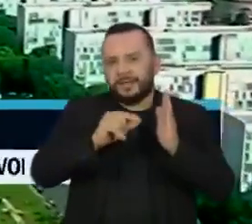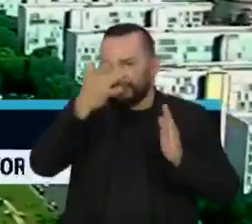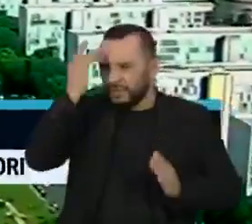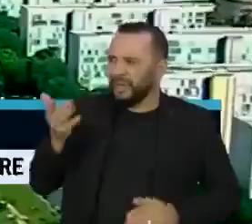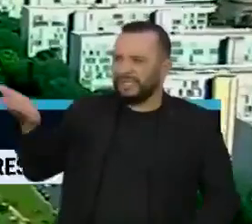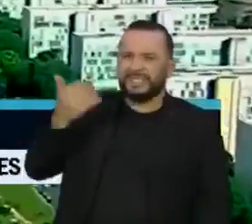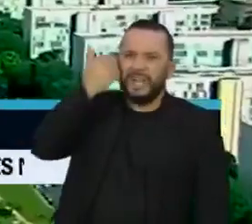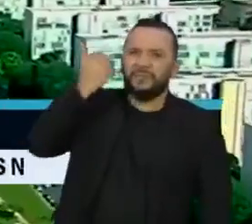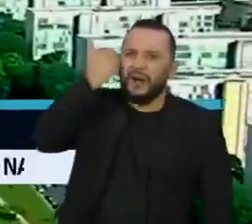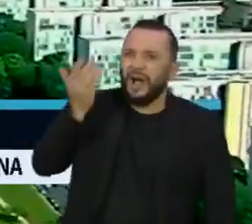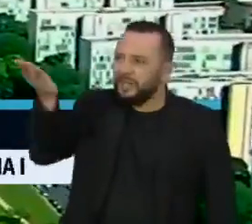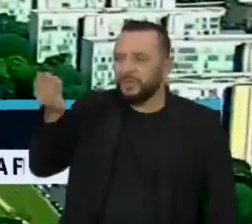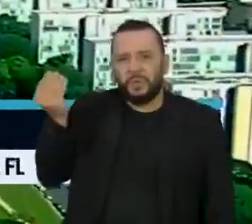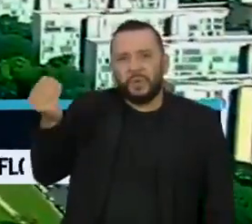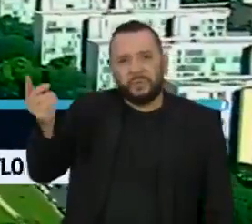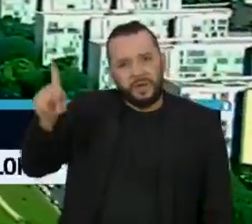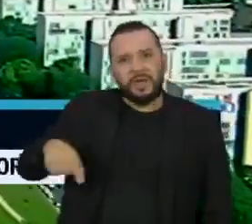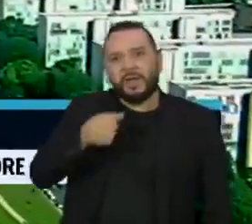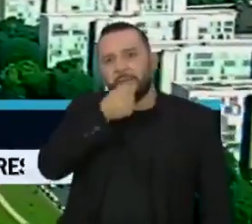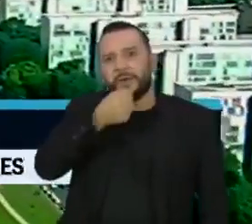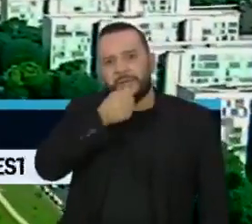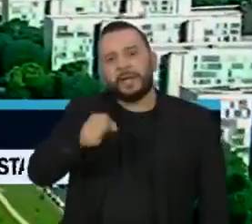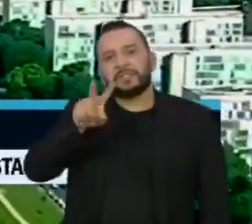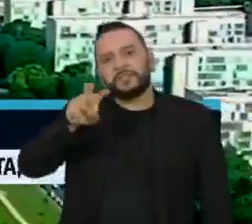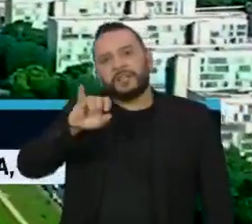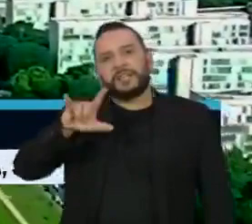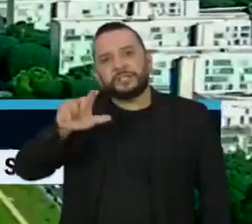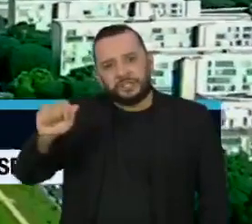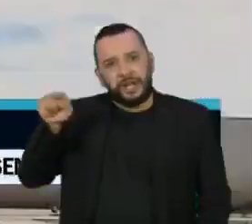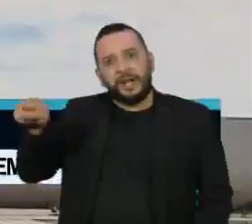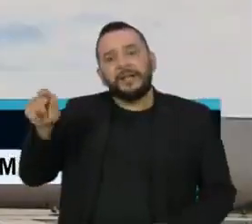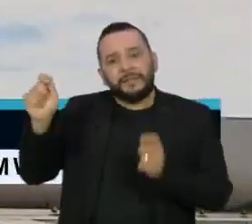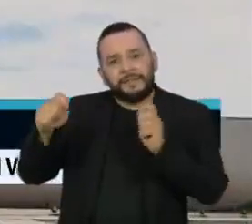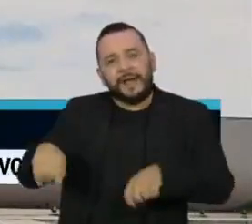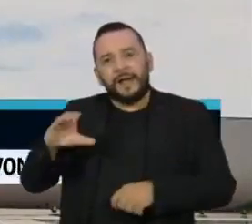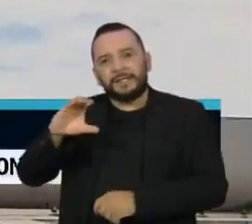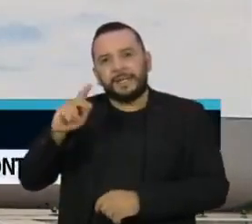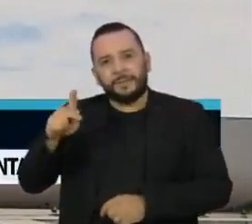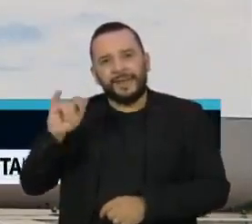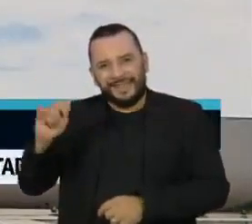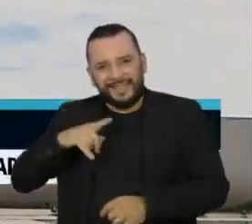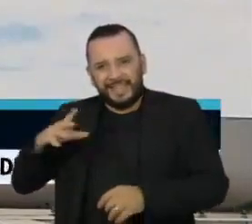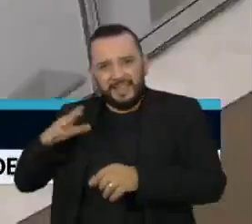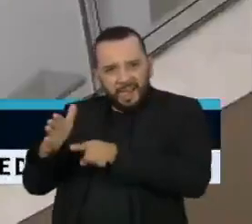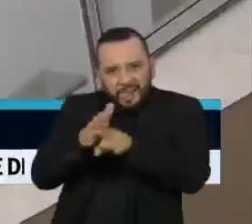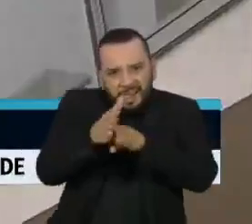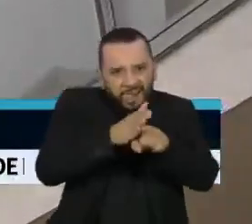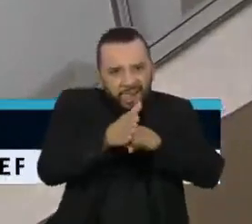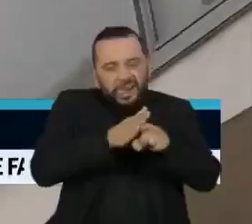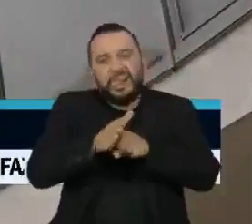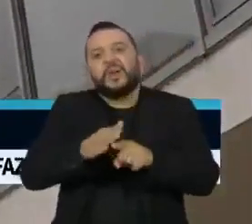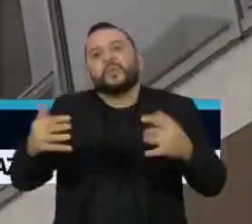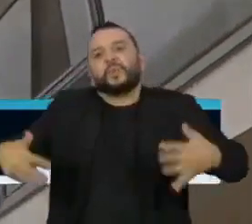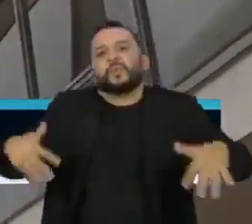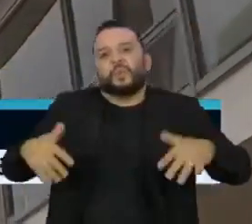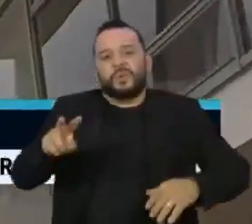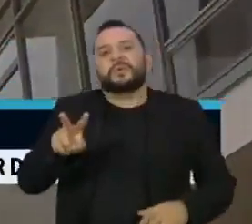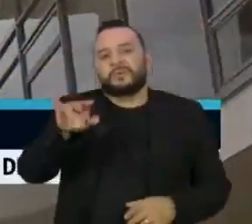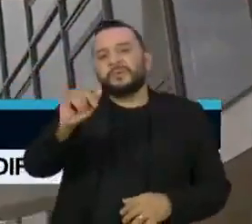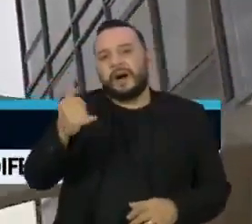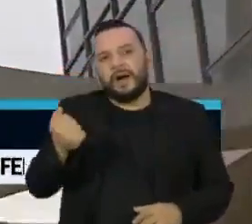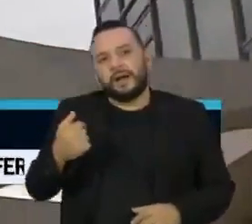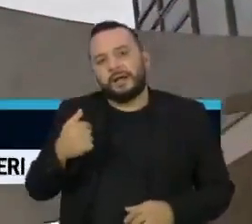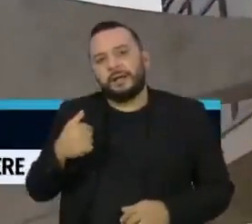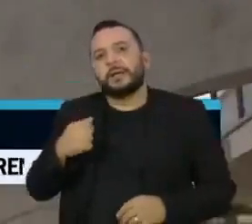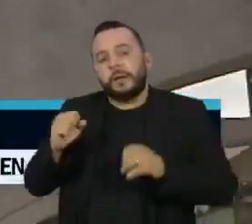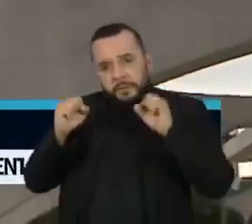do governo entendem que a reportagem dá munição para opositores na CPI e esquenta uma das linhas de investigação que trata justamente